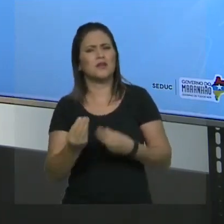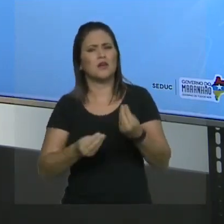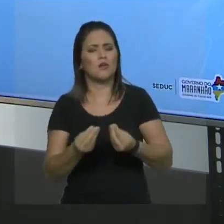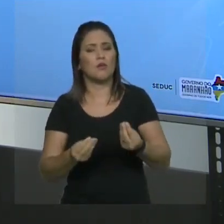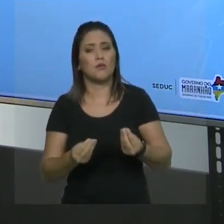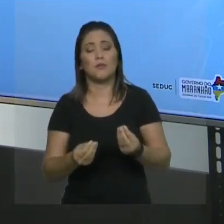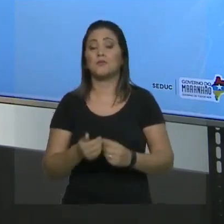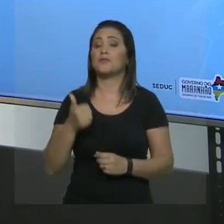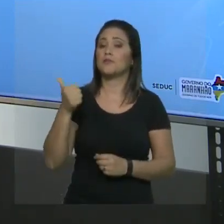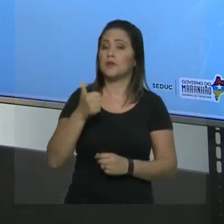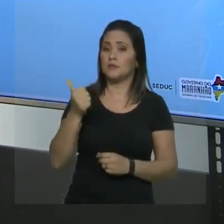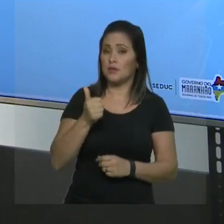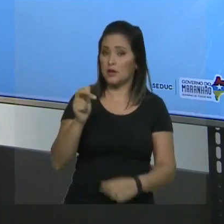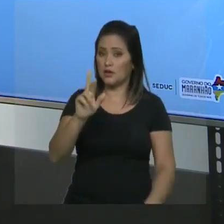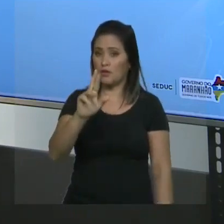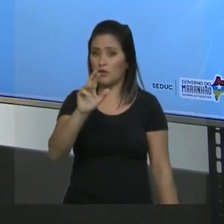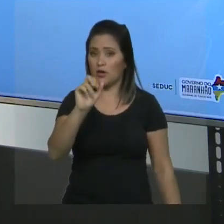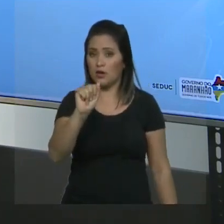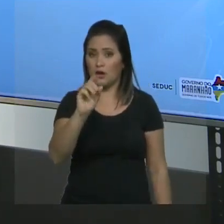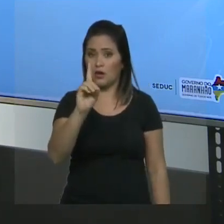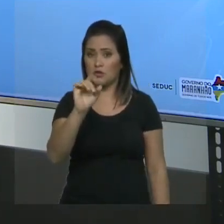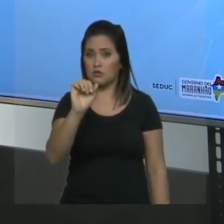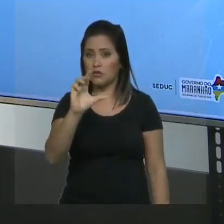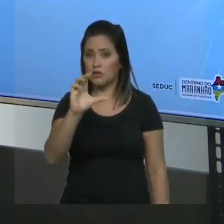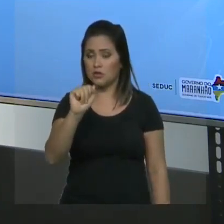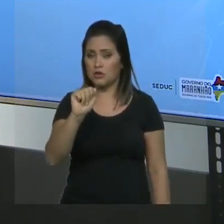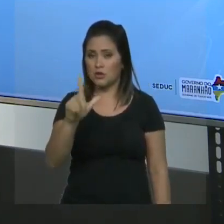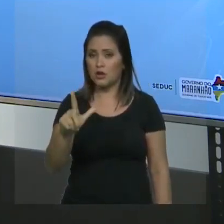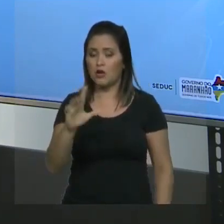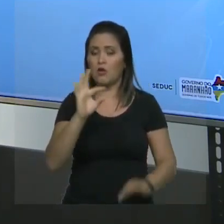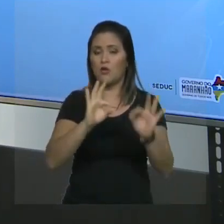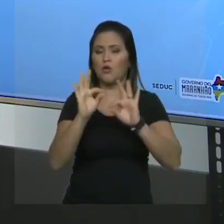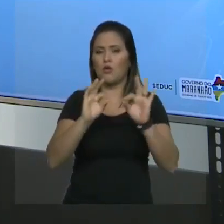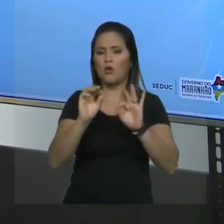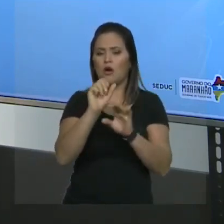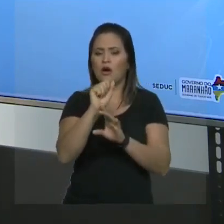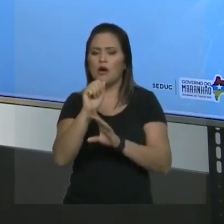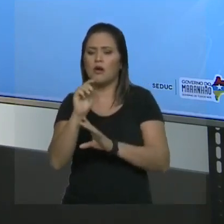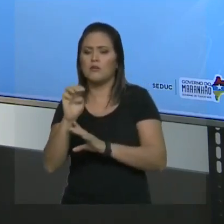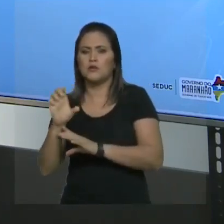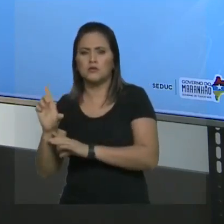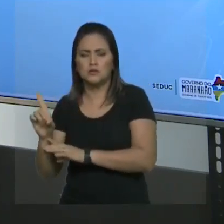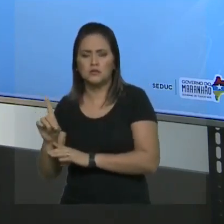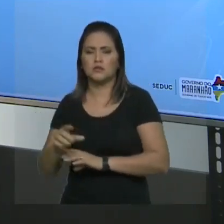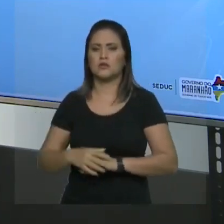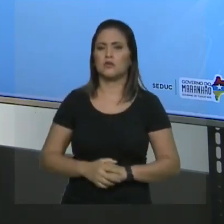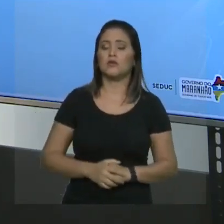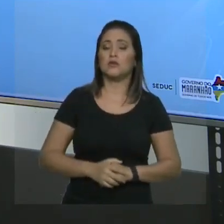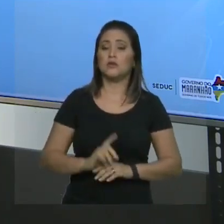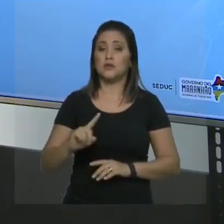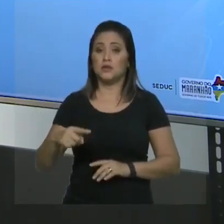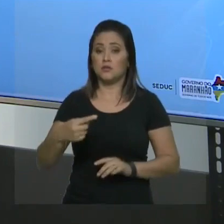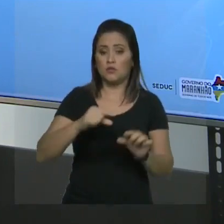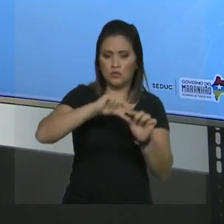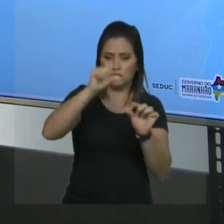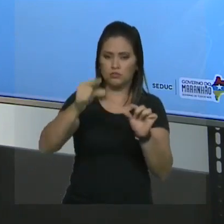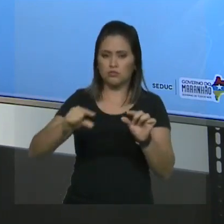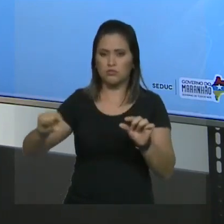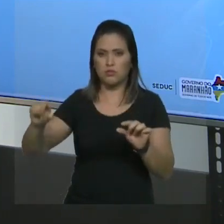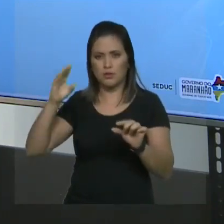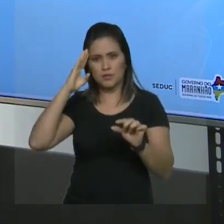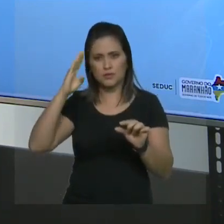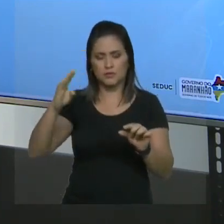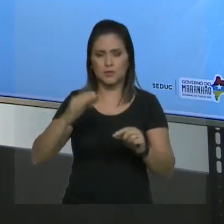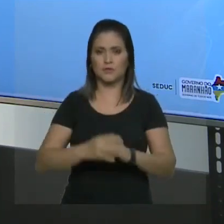radicais, por ordem alfabética. Depois a cadeia principal. Perceba que no carbono 2 eu tenho um etil. Perceba que no